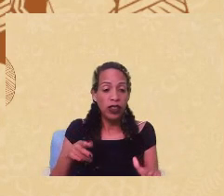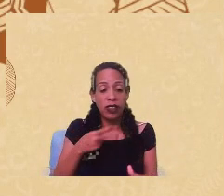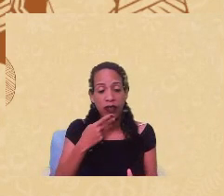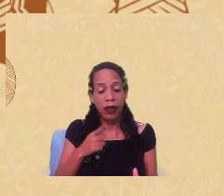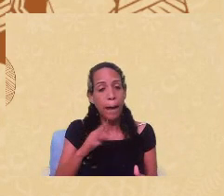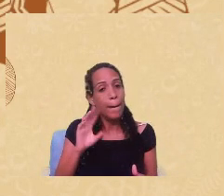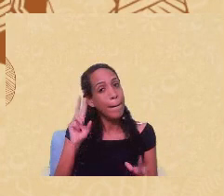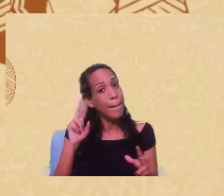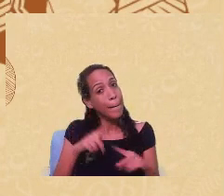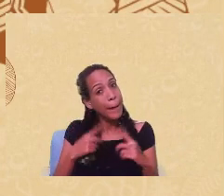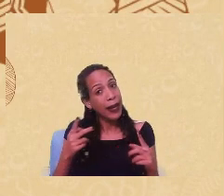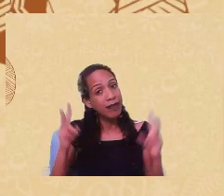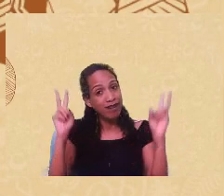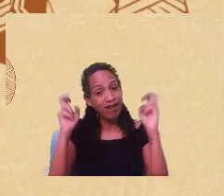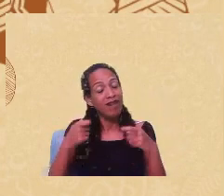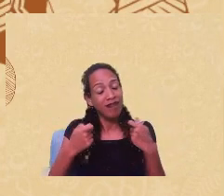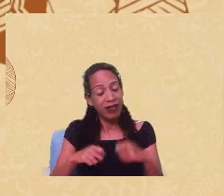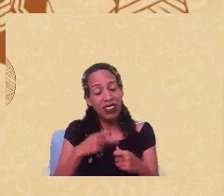temas necessários.